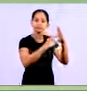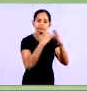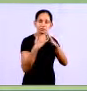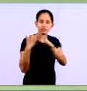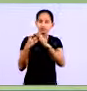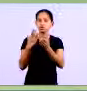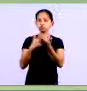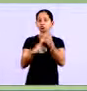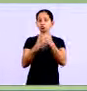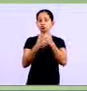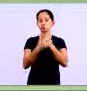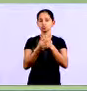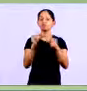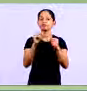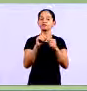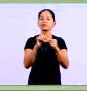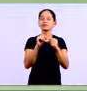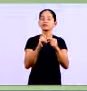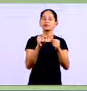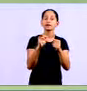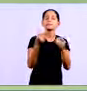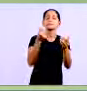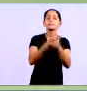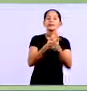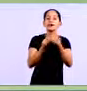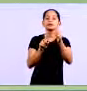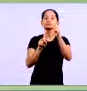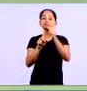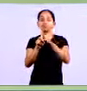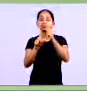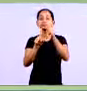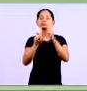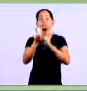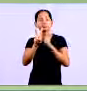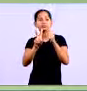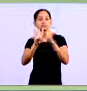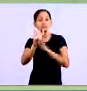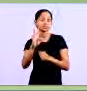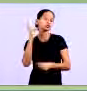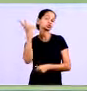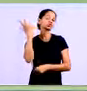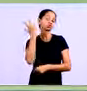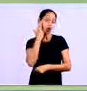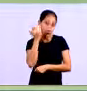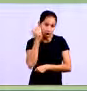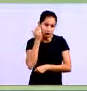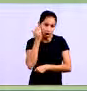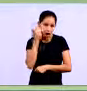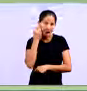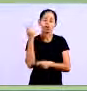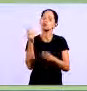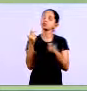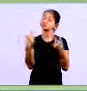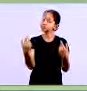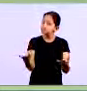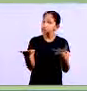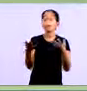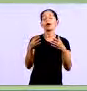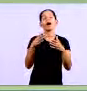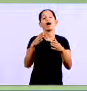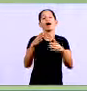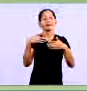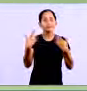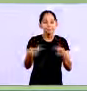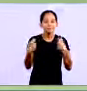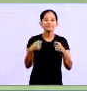necessárias para as operações, serem adquiridas a prazo. Eu compro com um prazo para pagar. Sendo indispensável, a